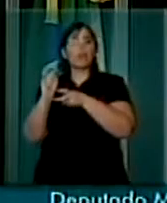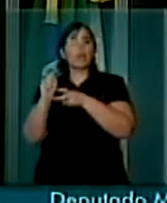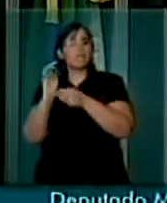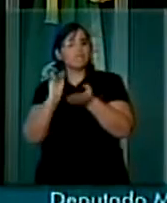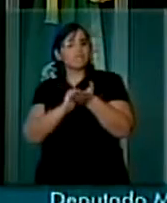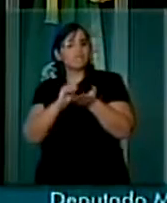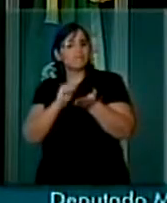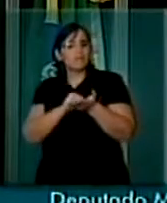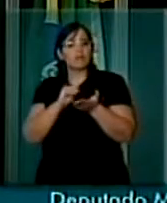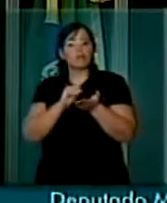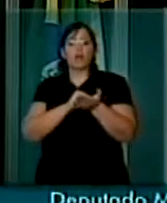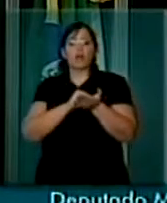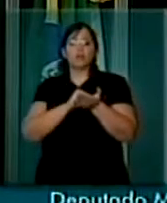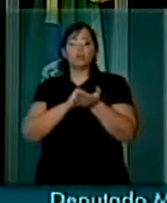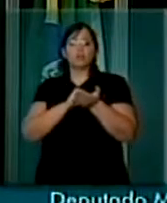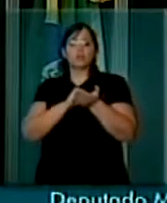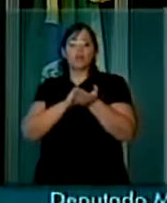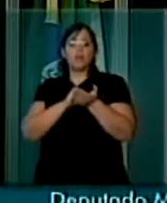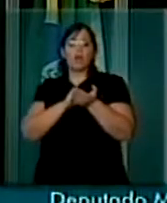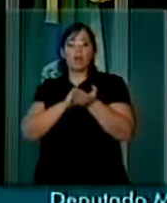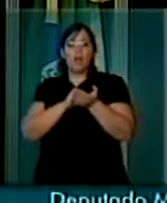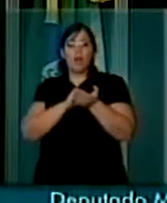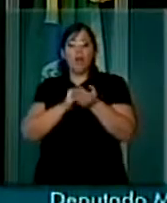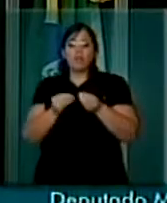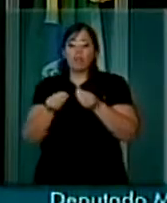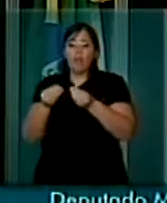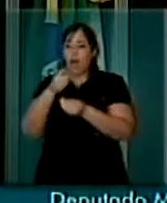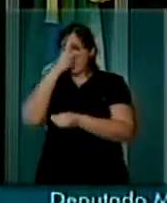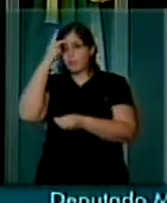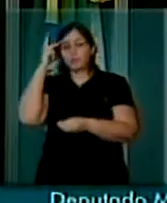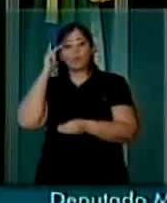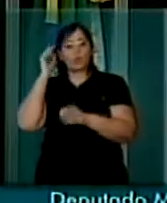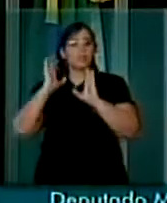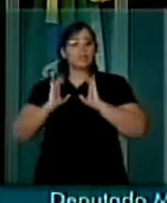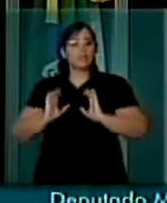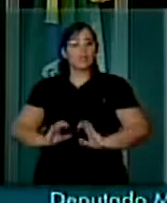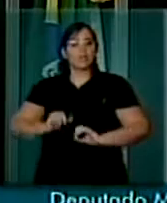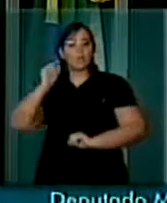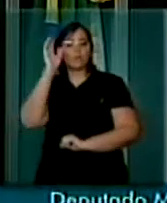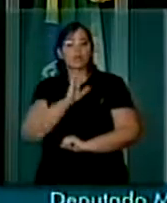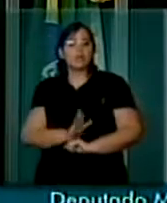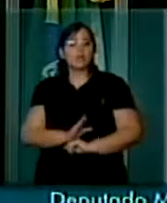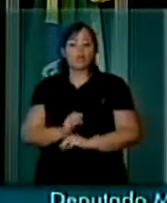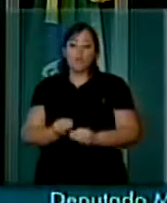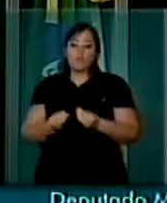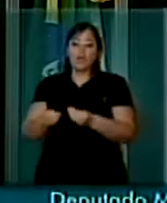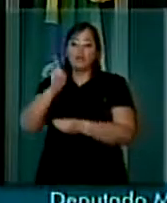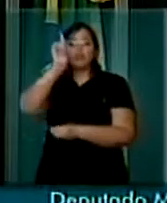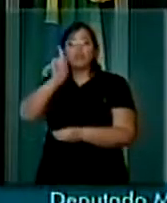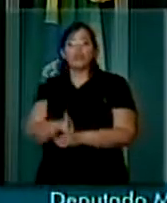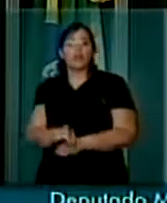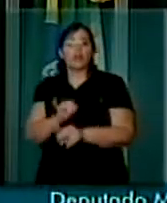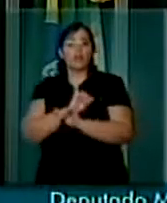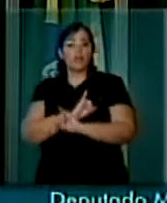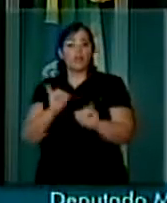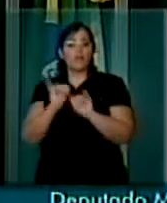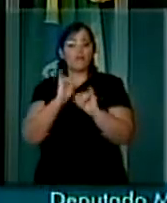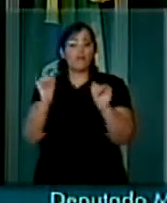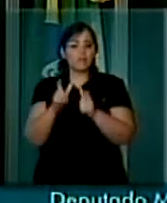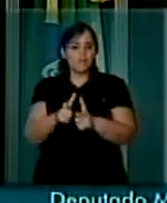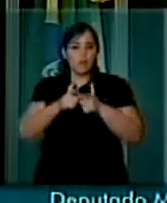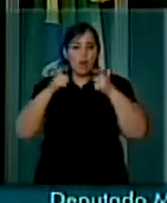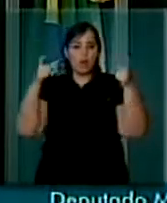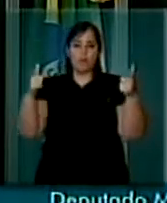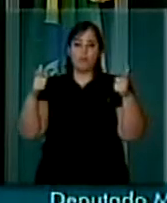ao cidadão brasileiro esse direito a informação ampla